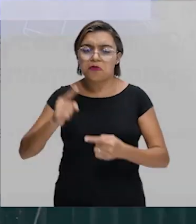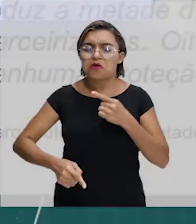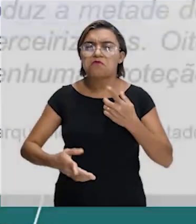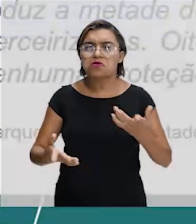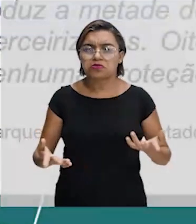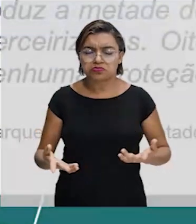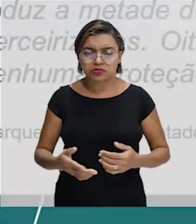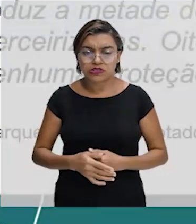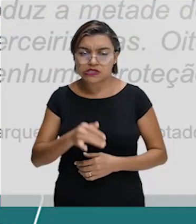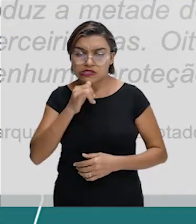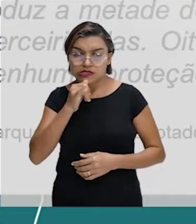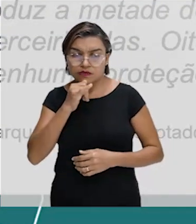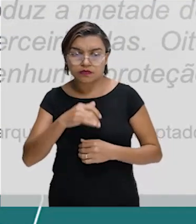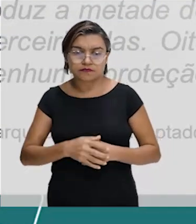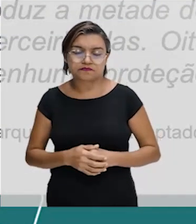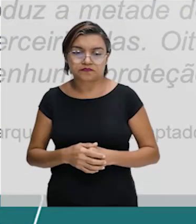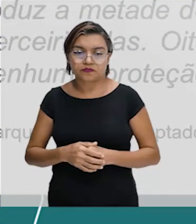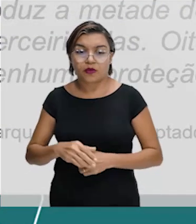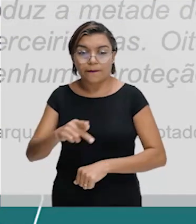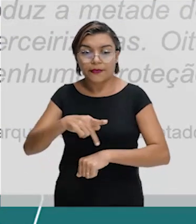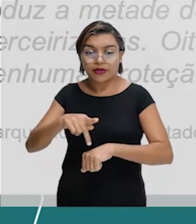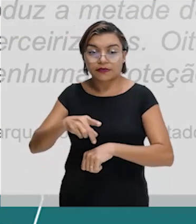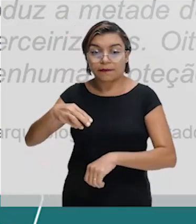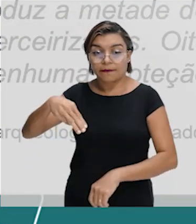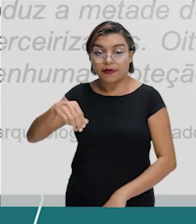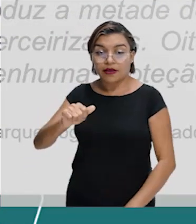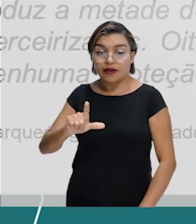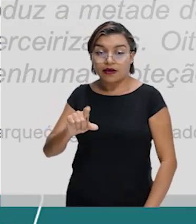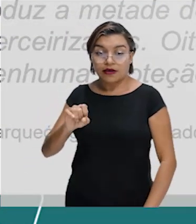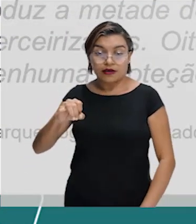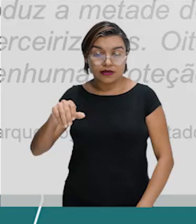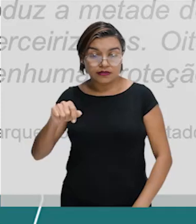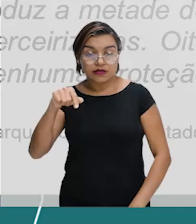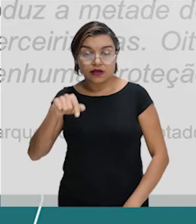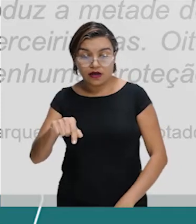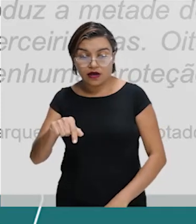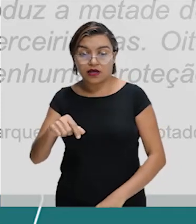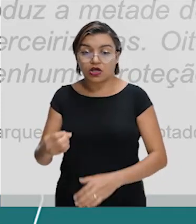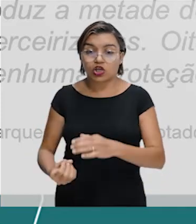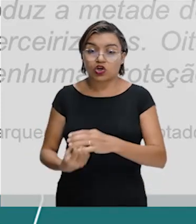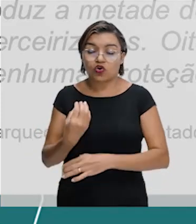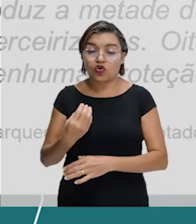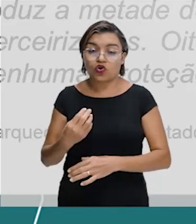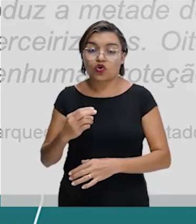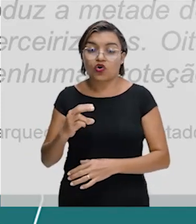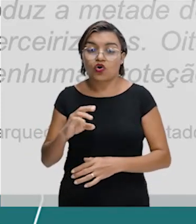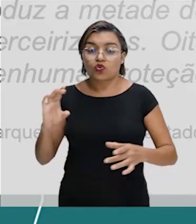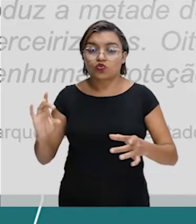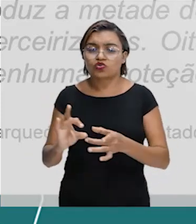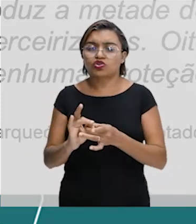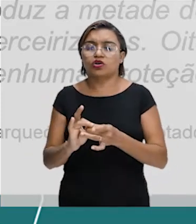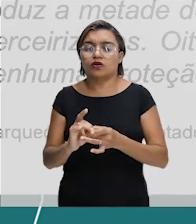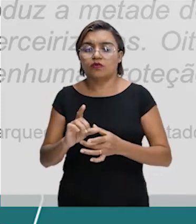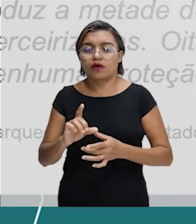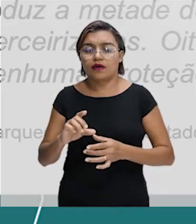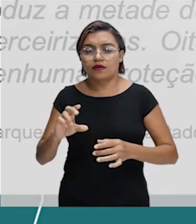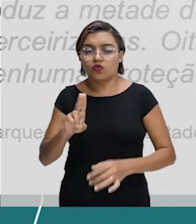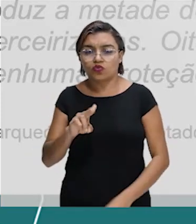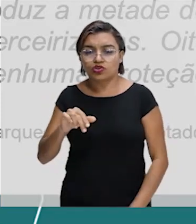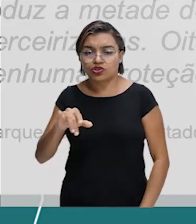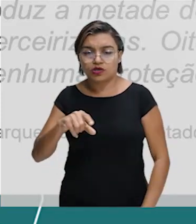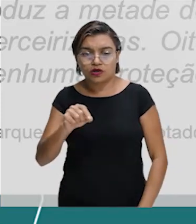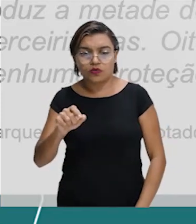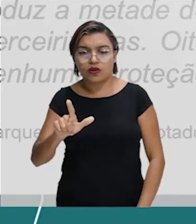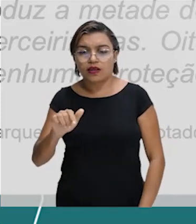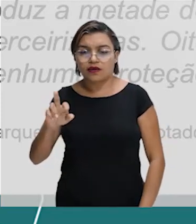Continuando, na Malásia, o governo criou, abre aspas, União Livre, fecha aspas, uma organização do